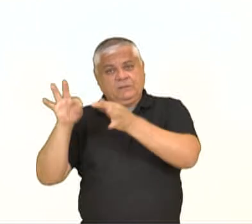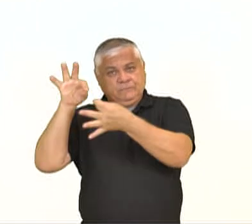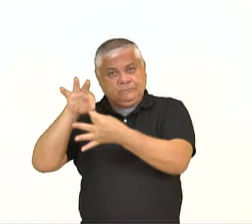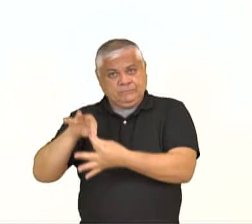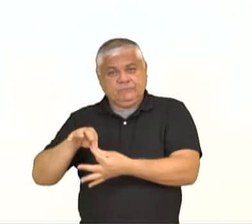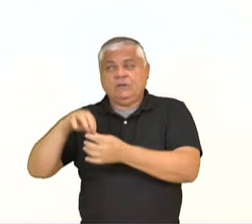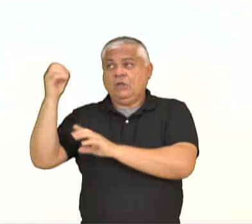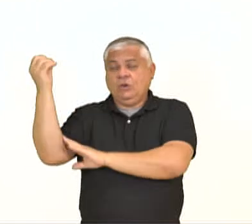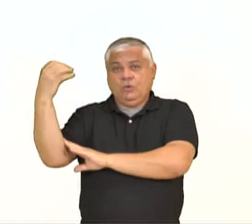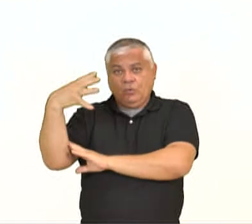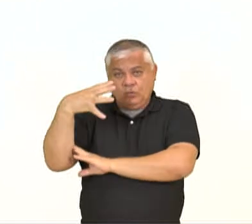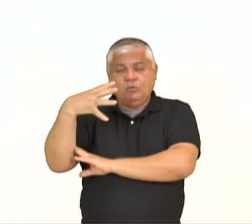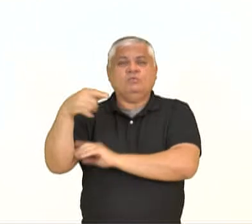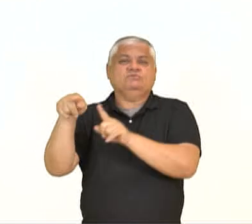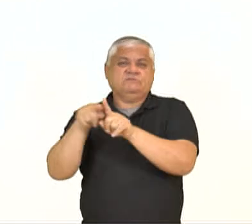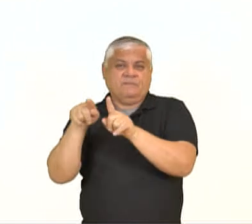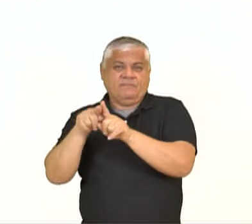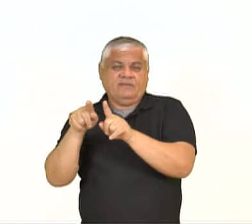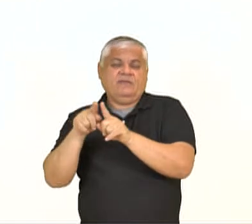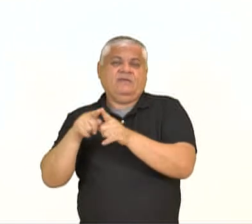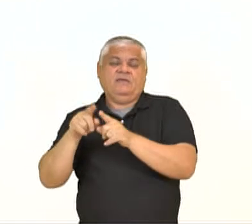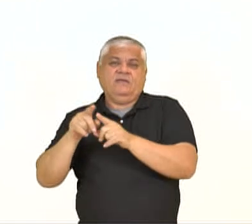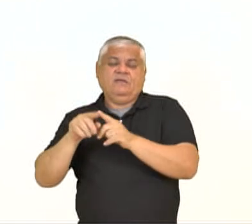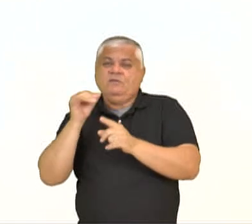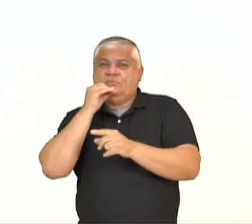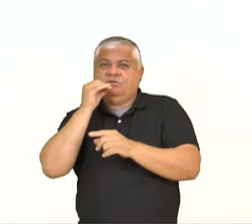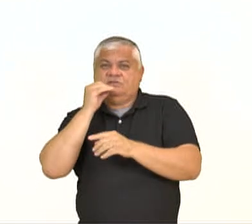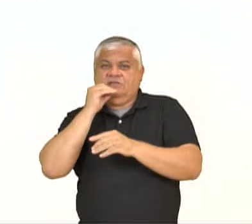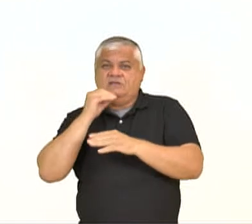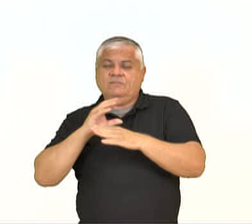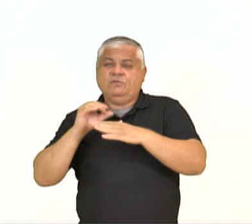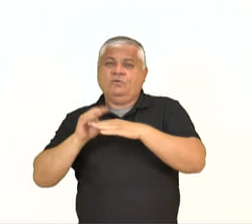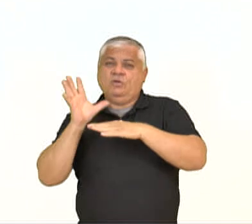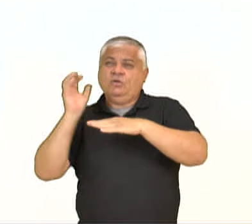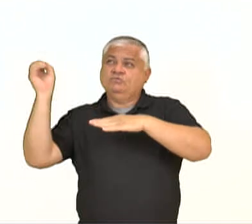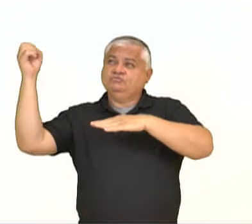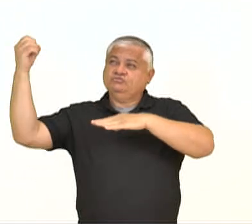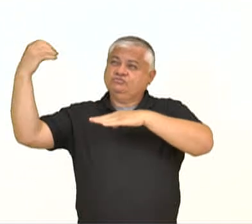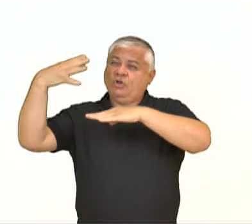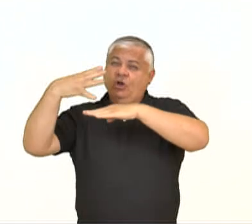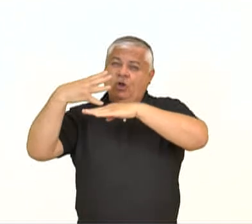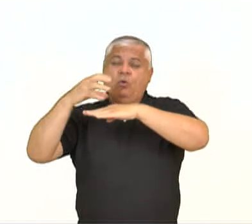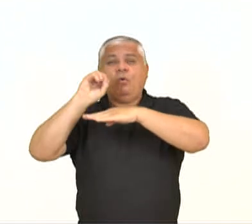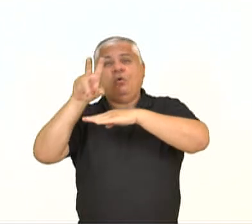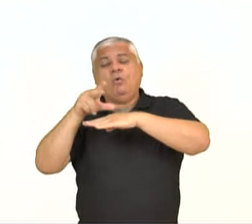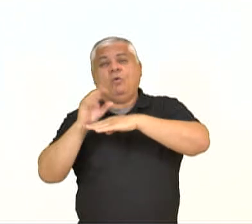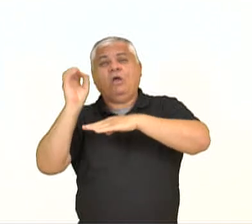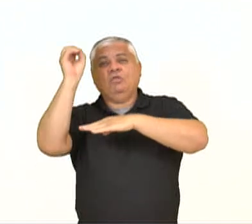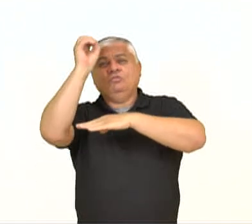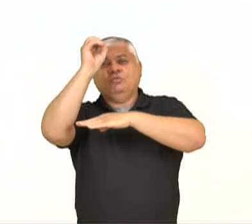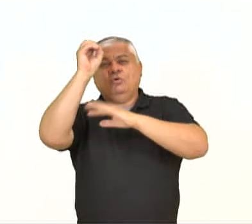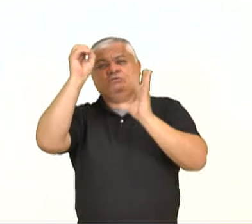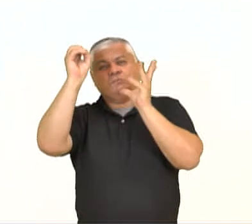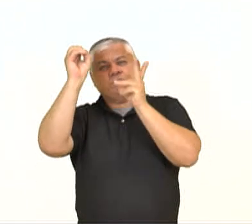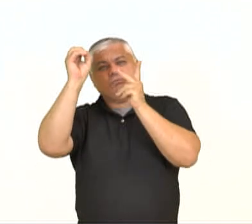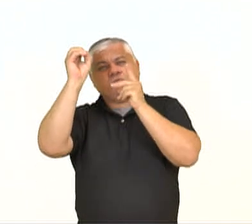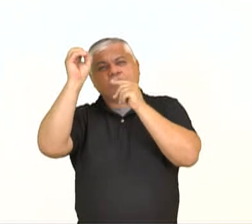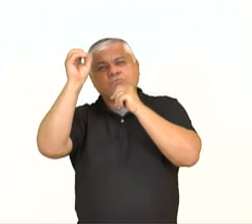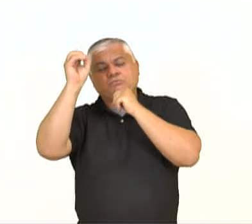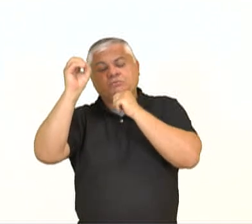luminosidade, em tempo curto, o dia mais longo, a noite mais longa, e isso vai interferir na sua